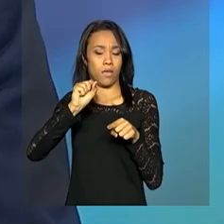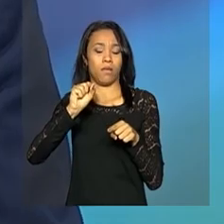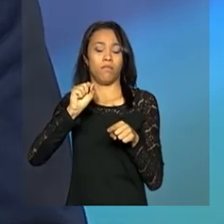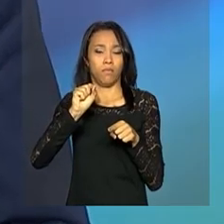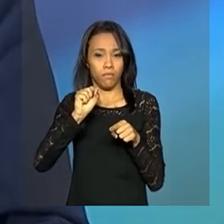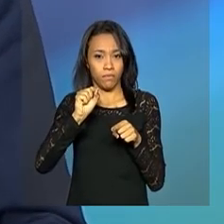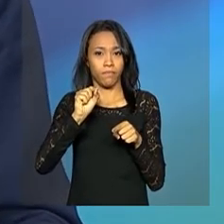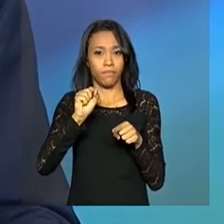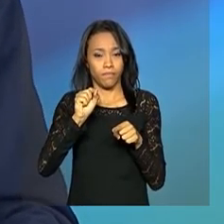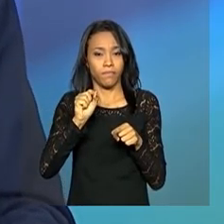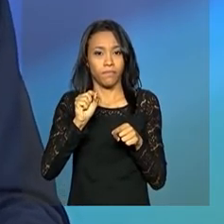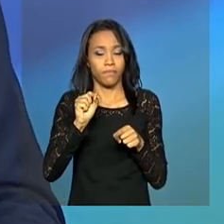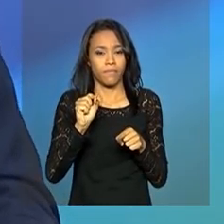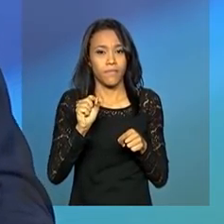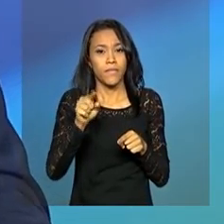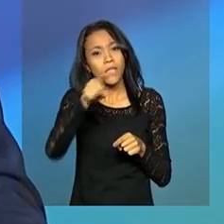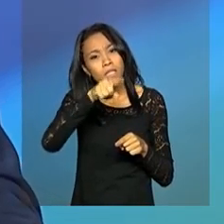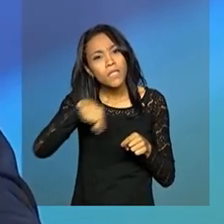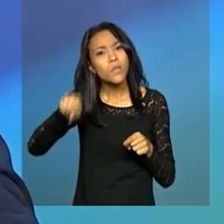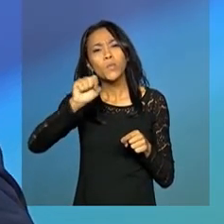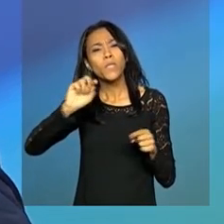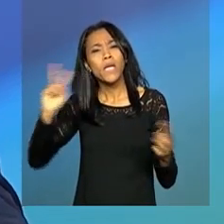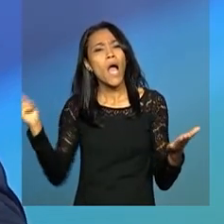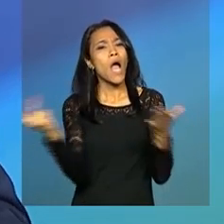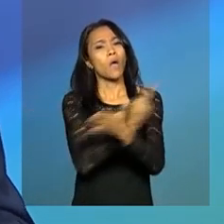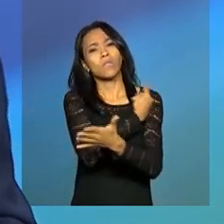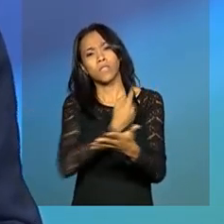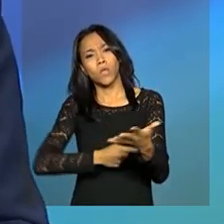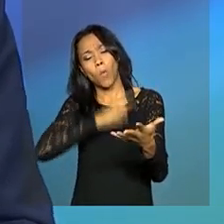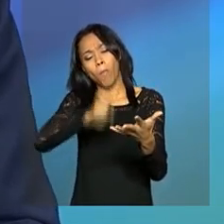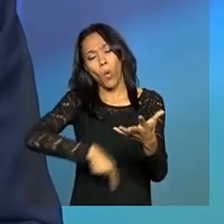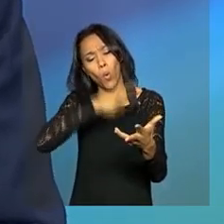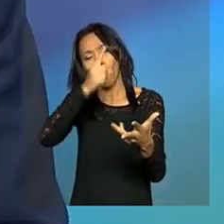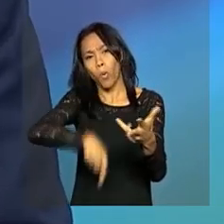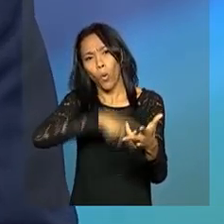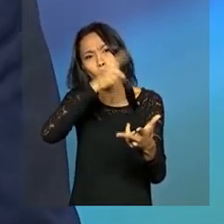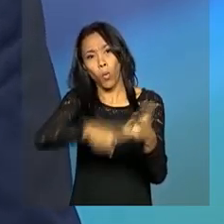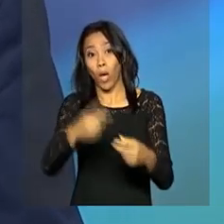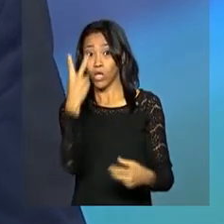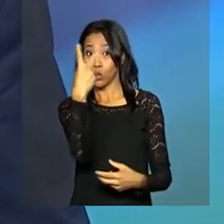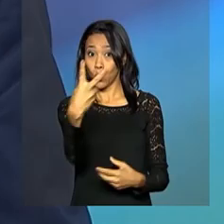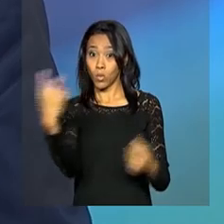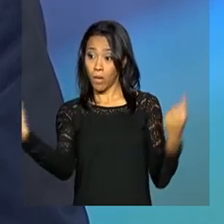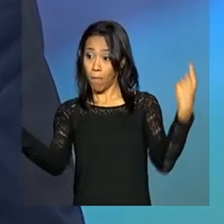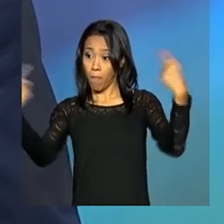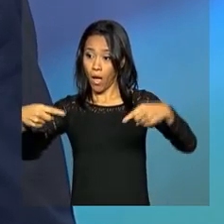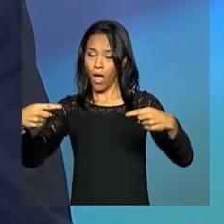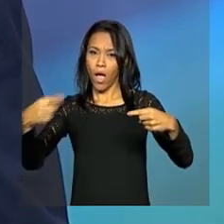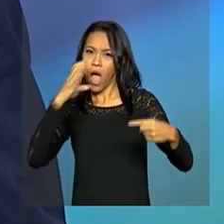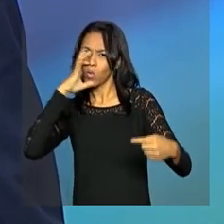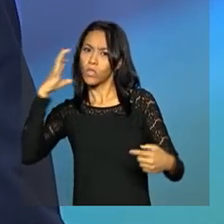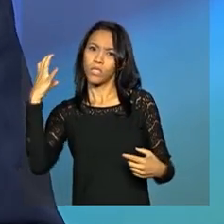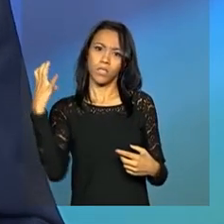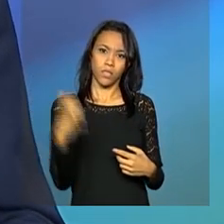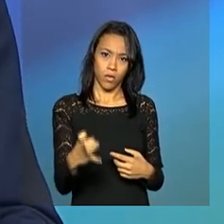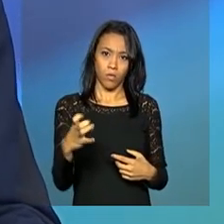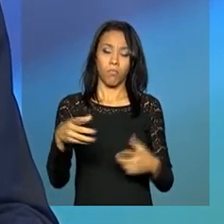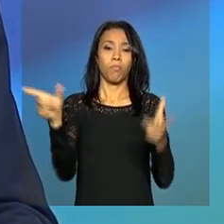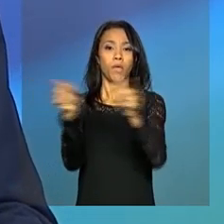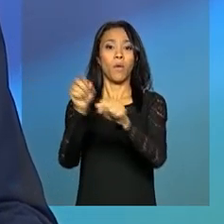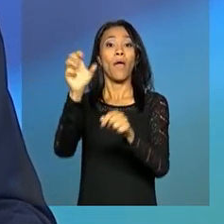efetivamente, os fatos que formam as duas acusações que, pelo Supremo Tribunal Federal,